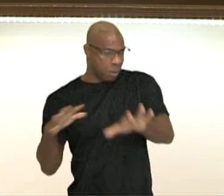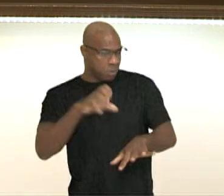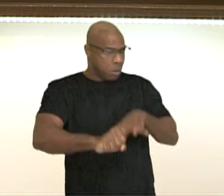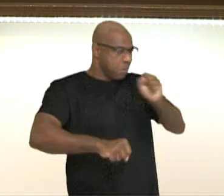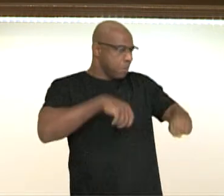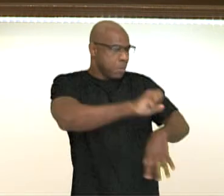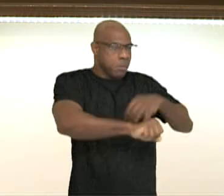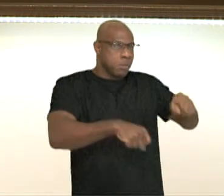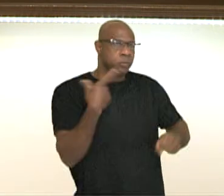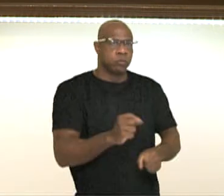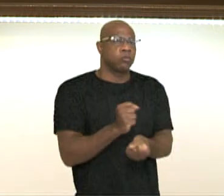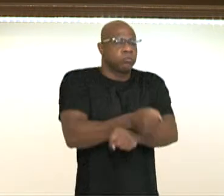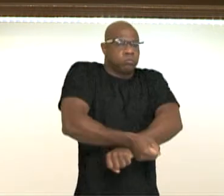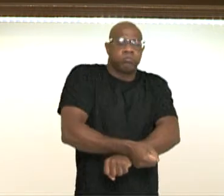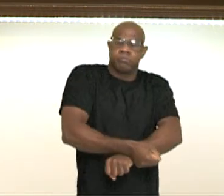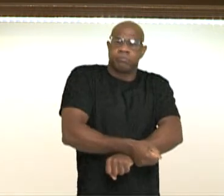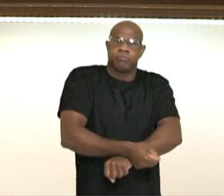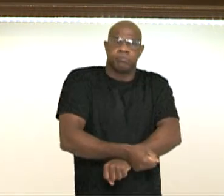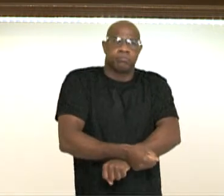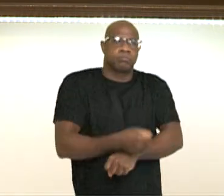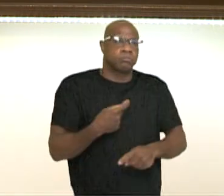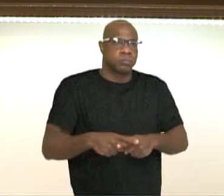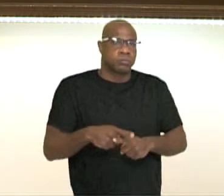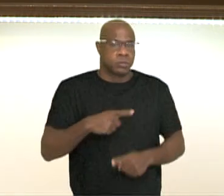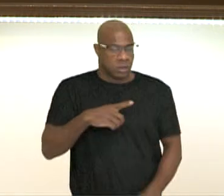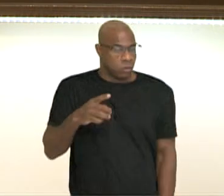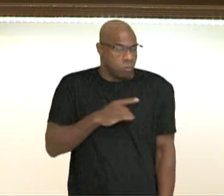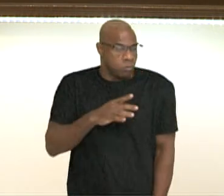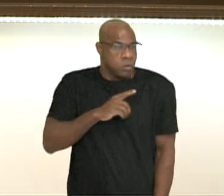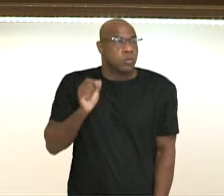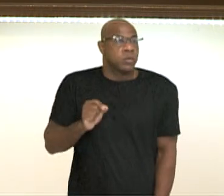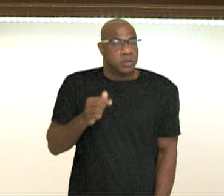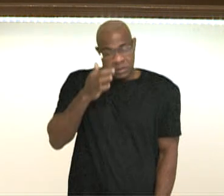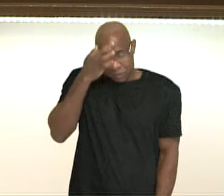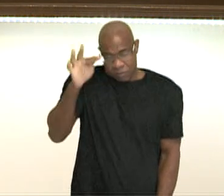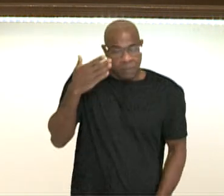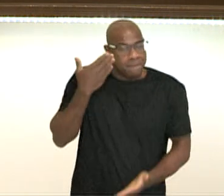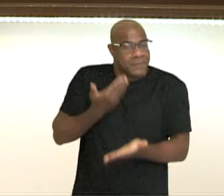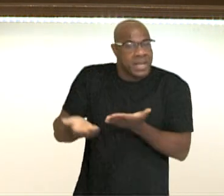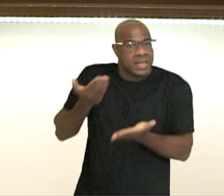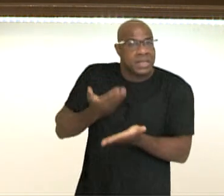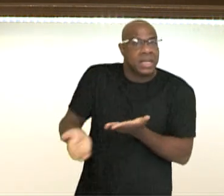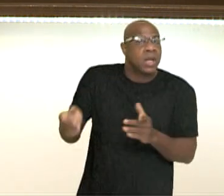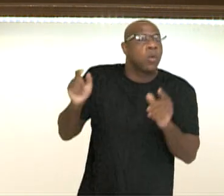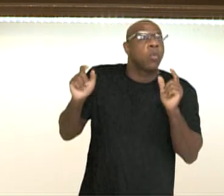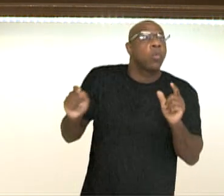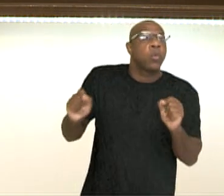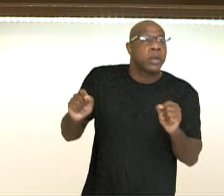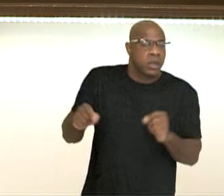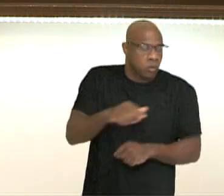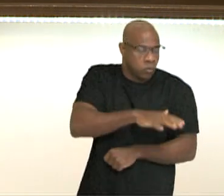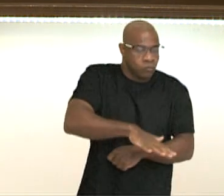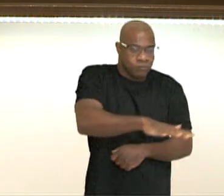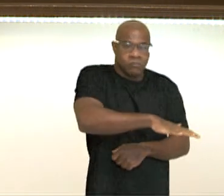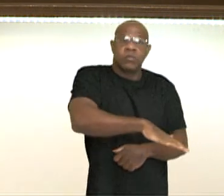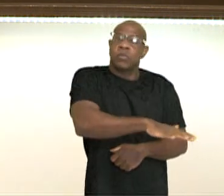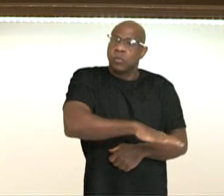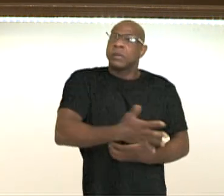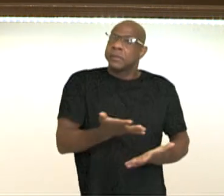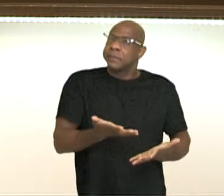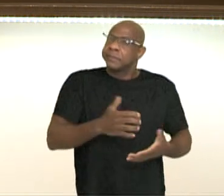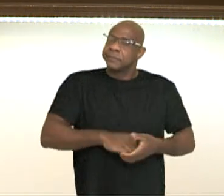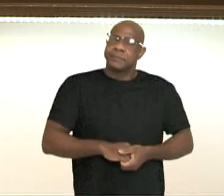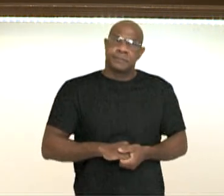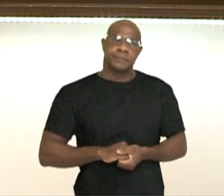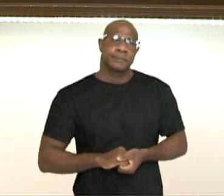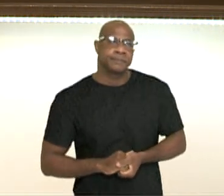revolta que está acontecendo ali, porque ele estava com medo de que a França perdesse aquele território a nível de,